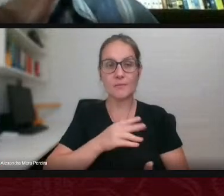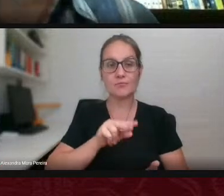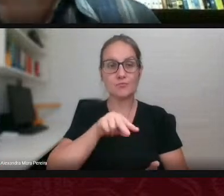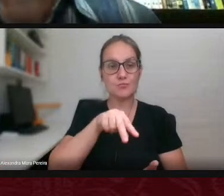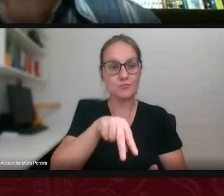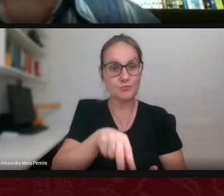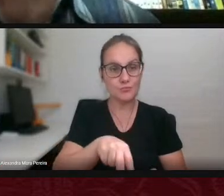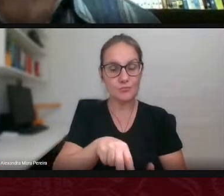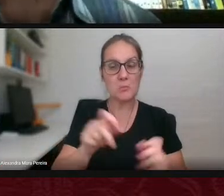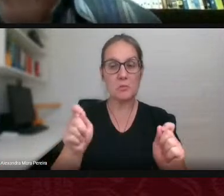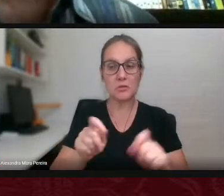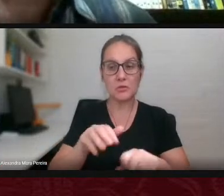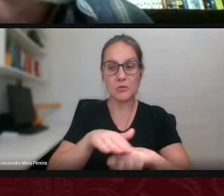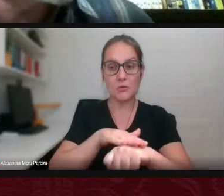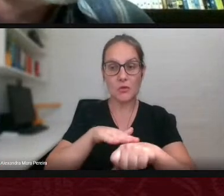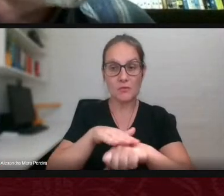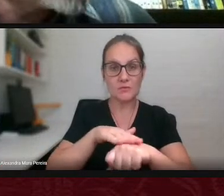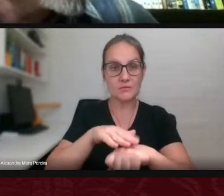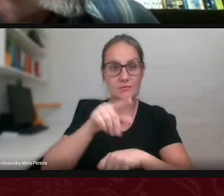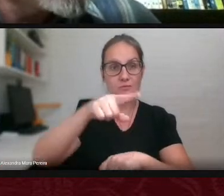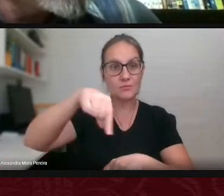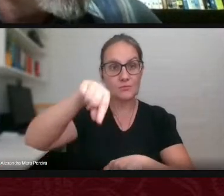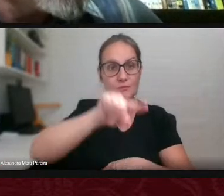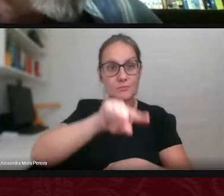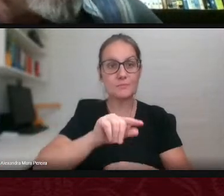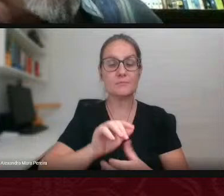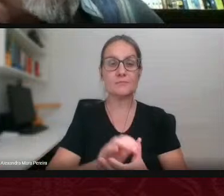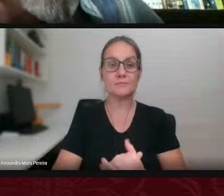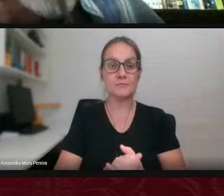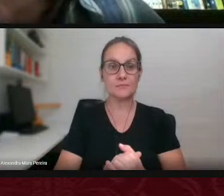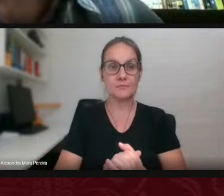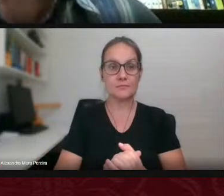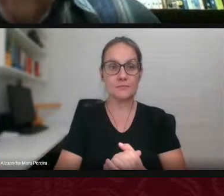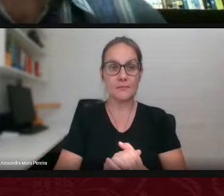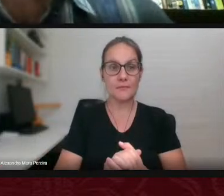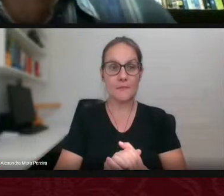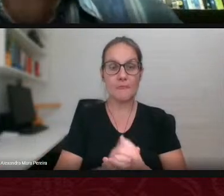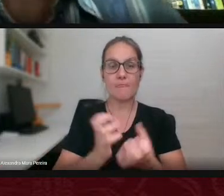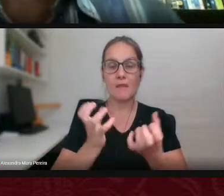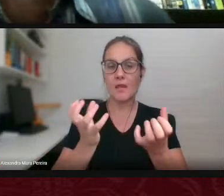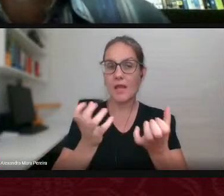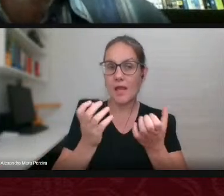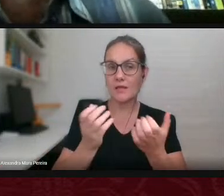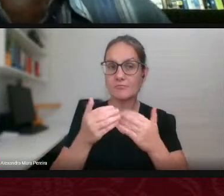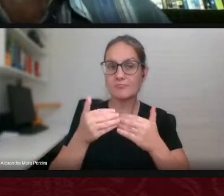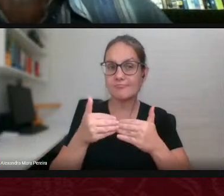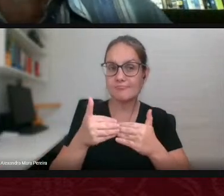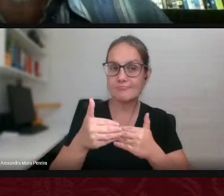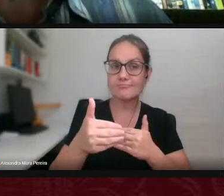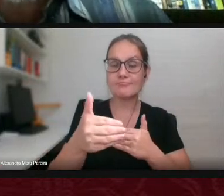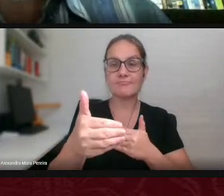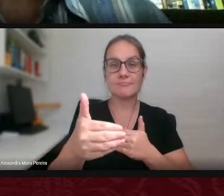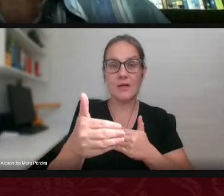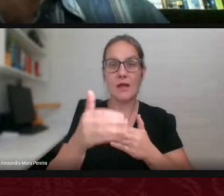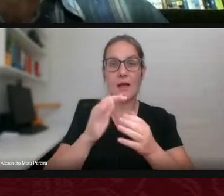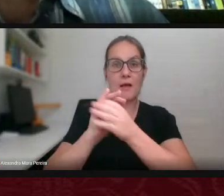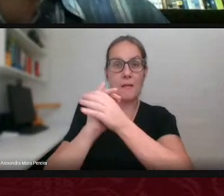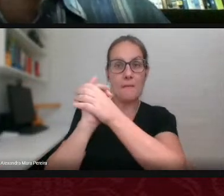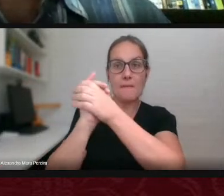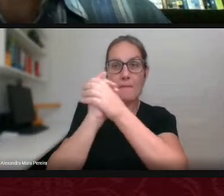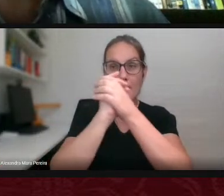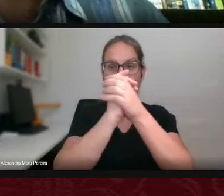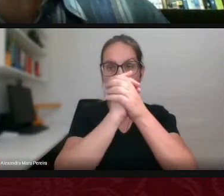podendo conversar com vocês, né? Quero já, de início, parabenizar